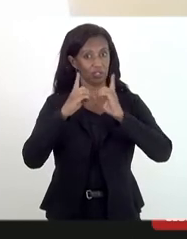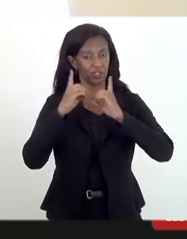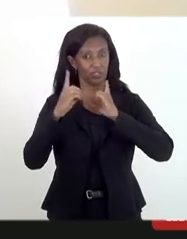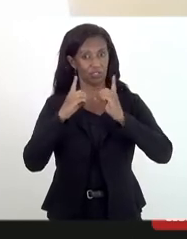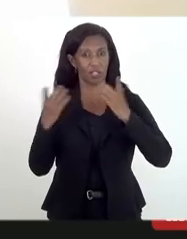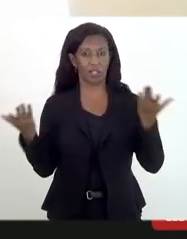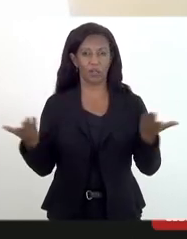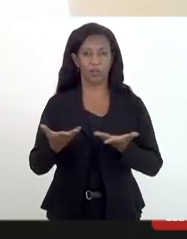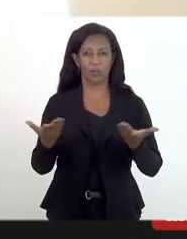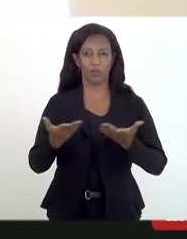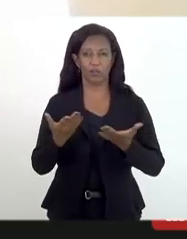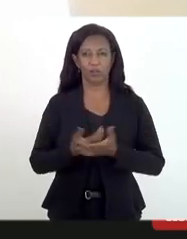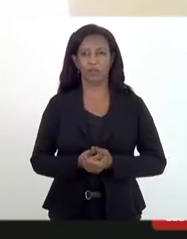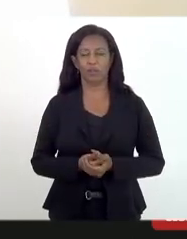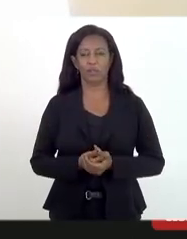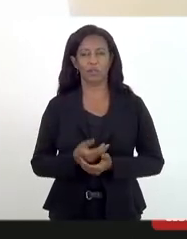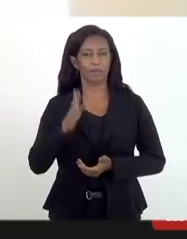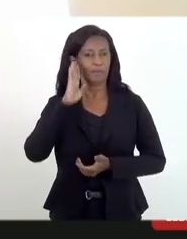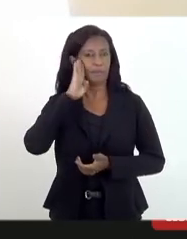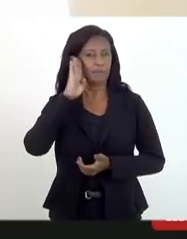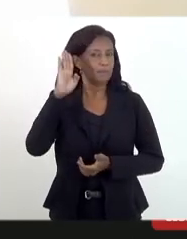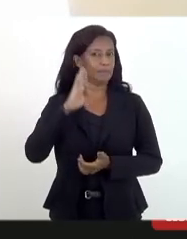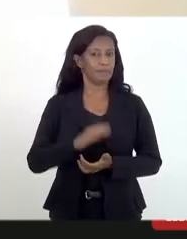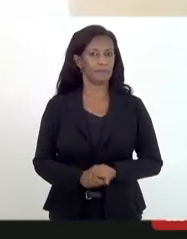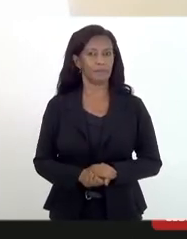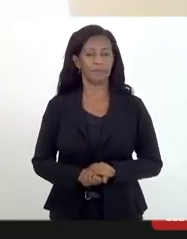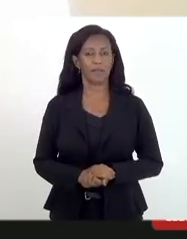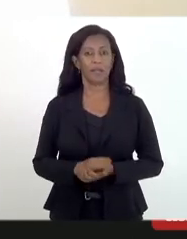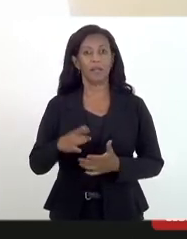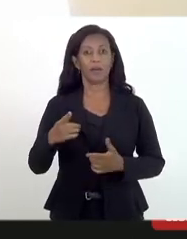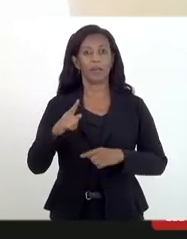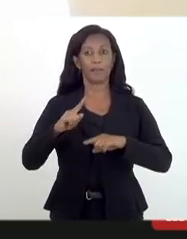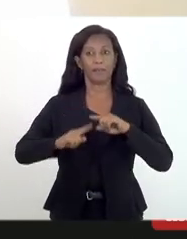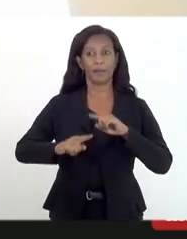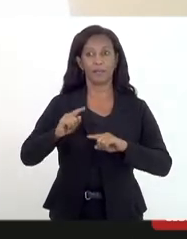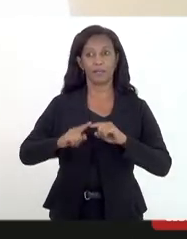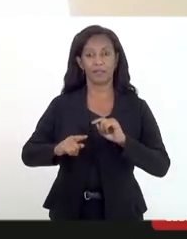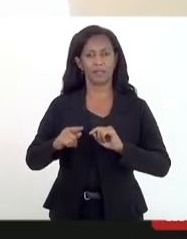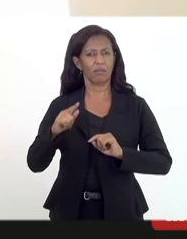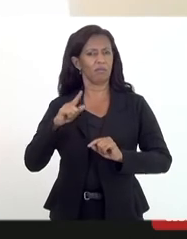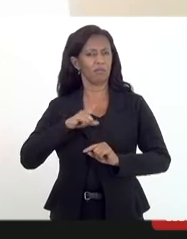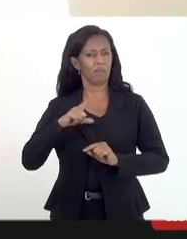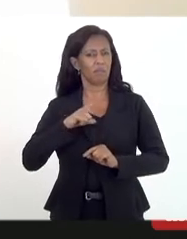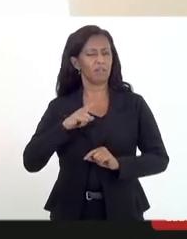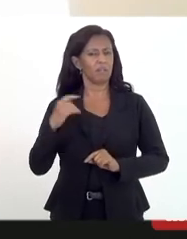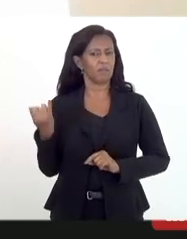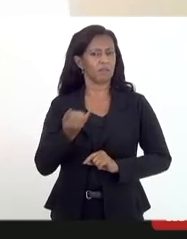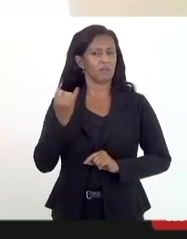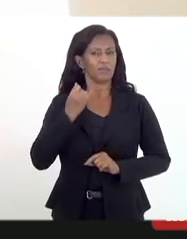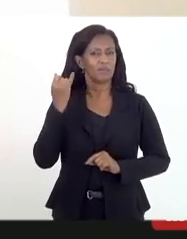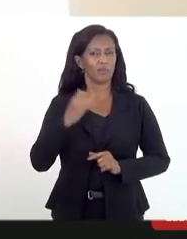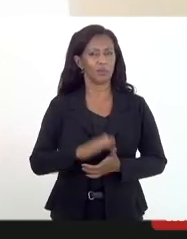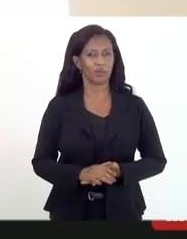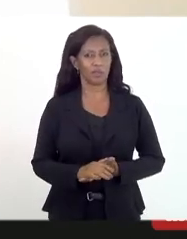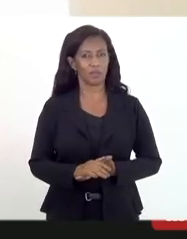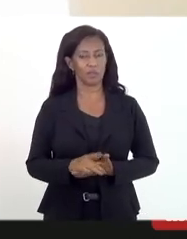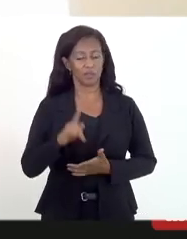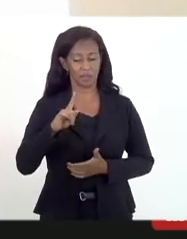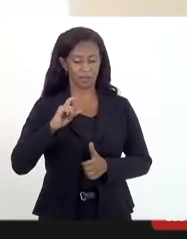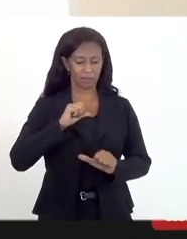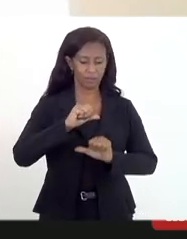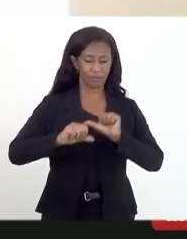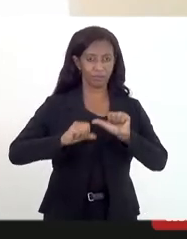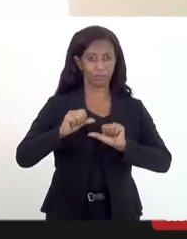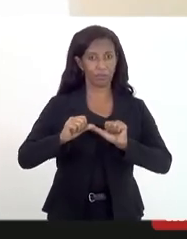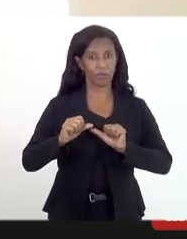absolutamente fundamental pela sua construção real material e também pelo seu papel simbólico na edificação daquilo que nós falamos no